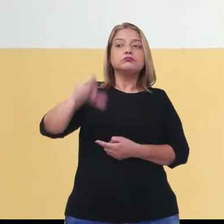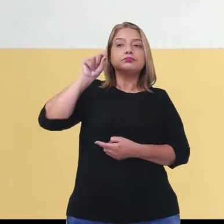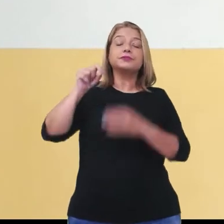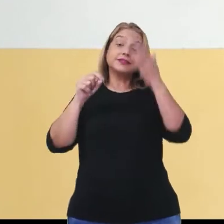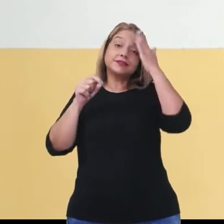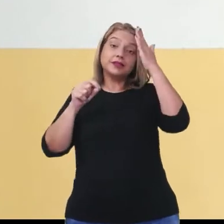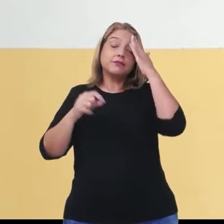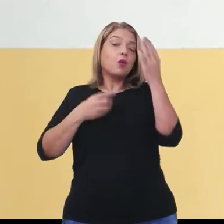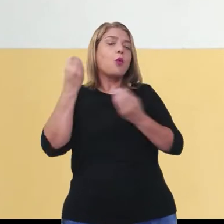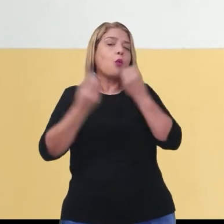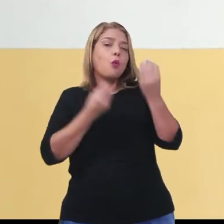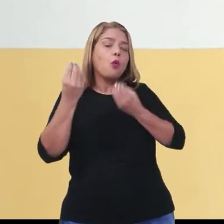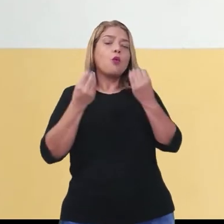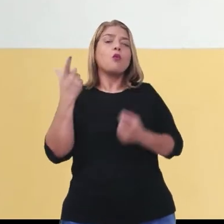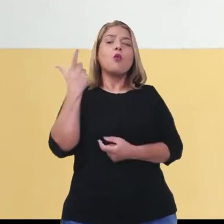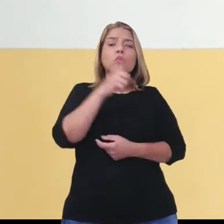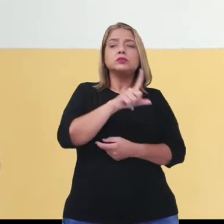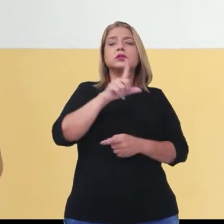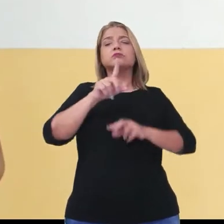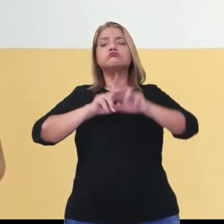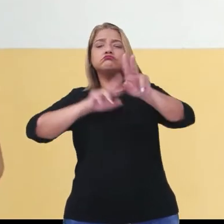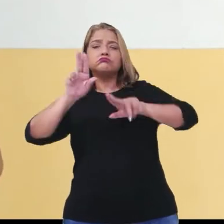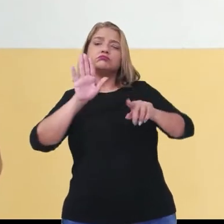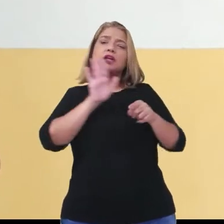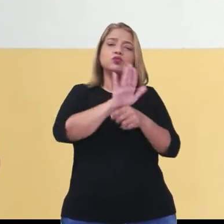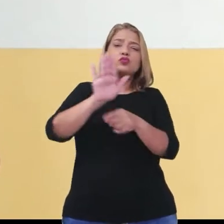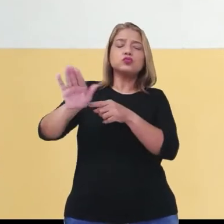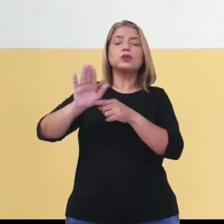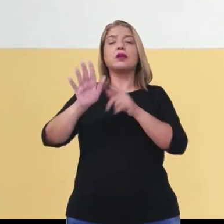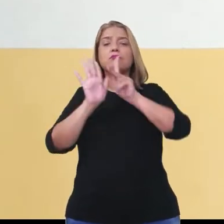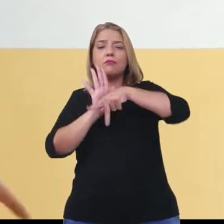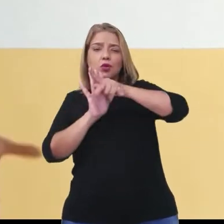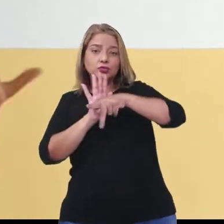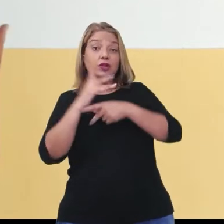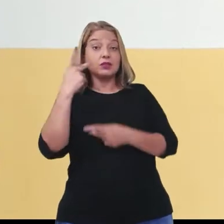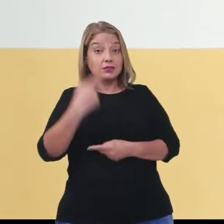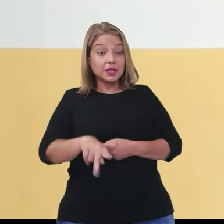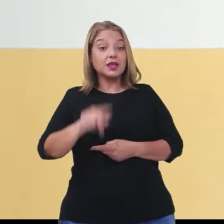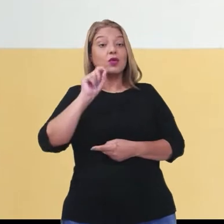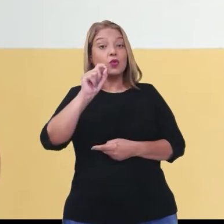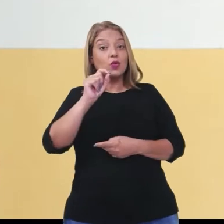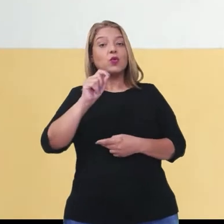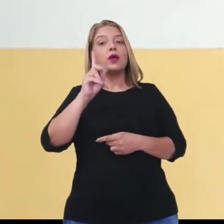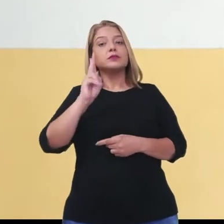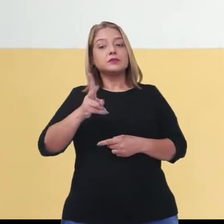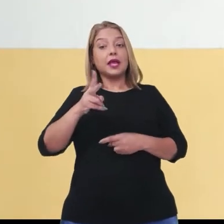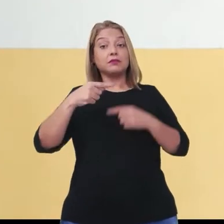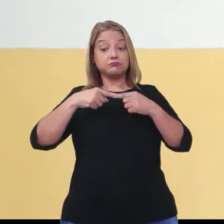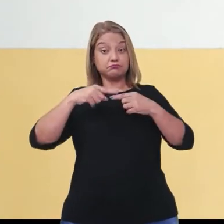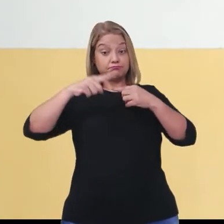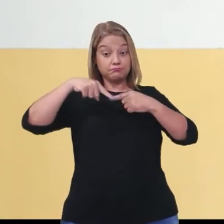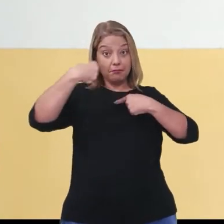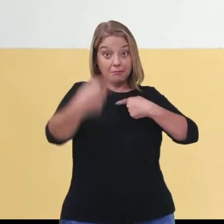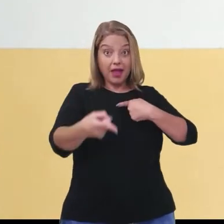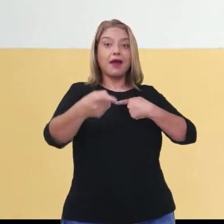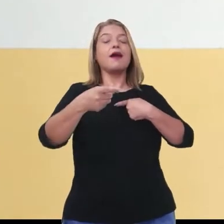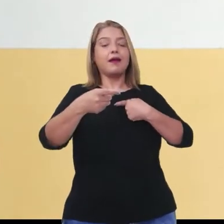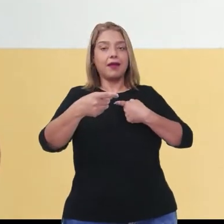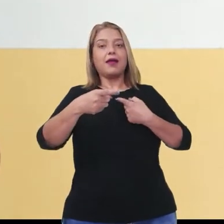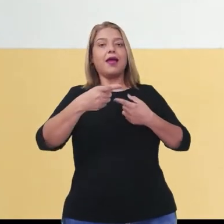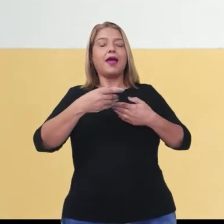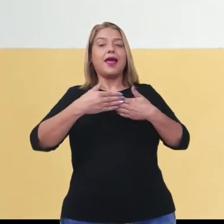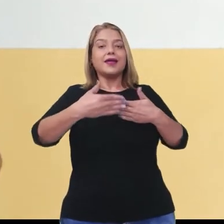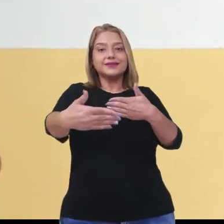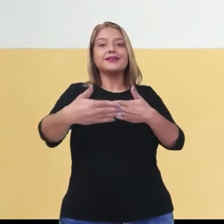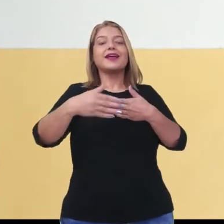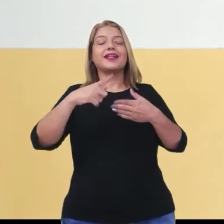direcionar as atividades relativas ao projeto institucional na semana que antecedia a essa data comemorativa. Assim,